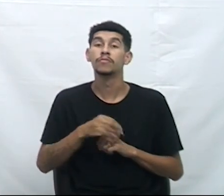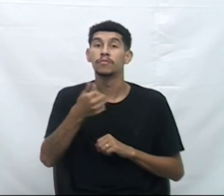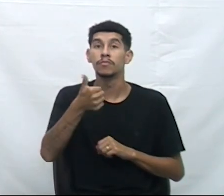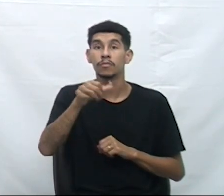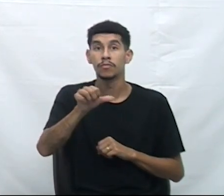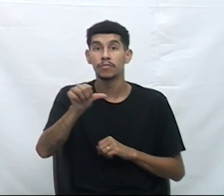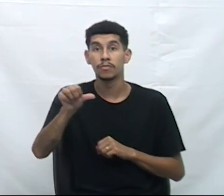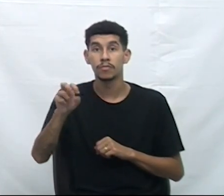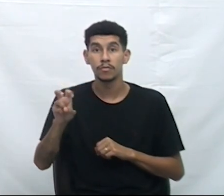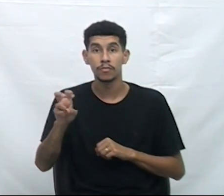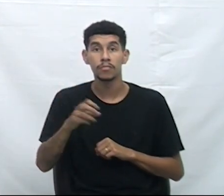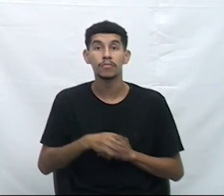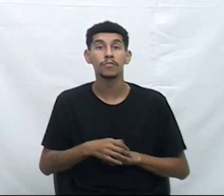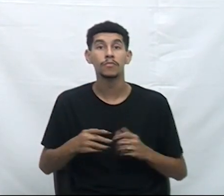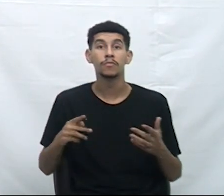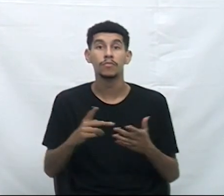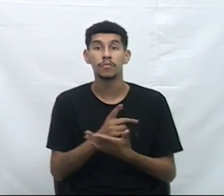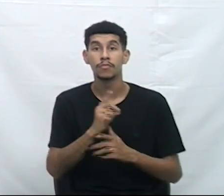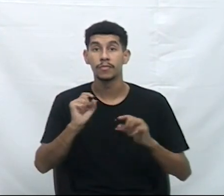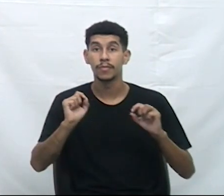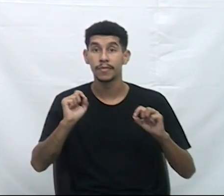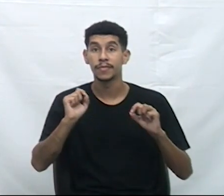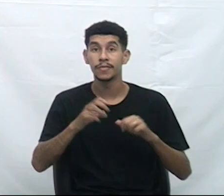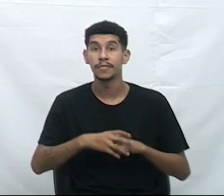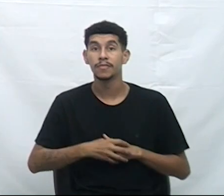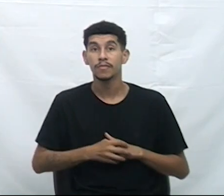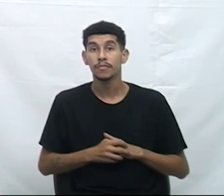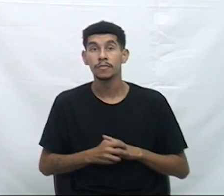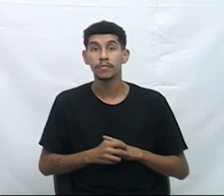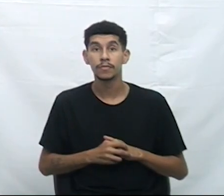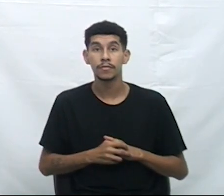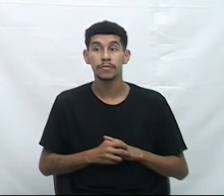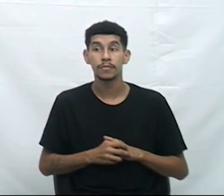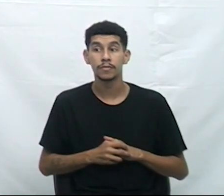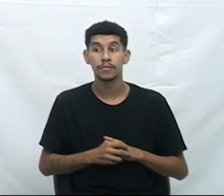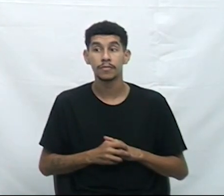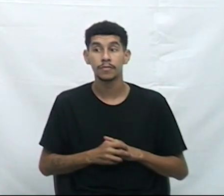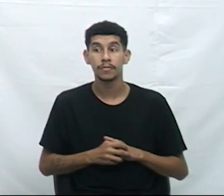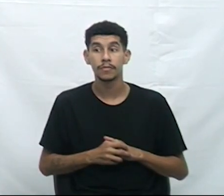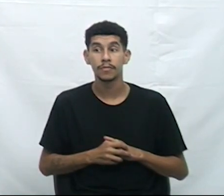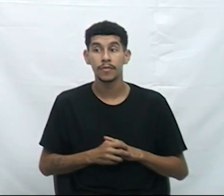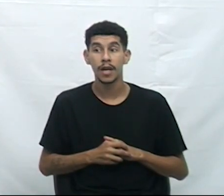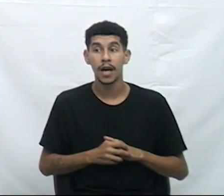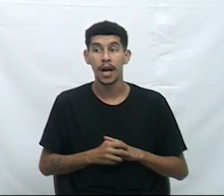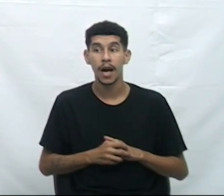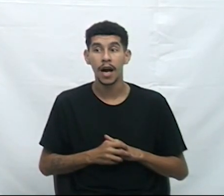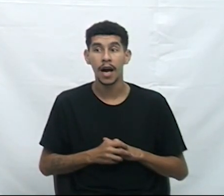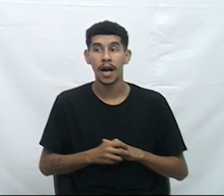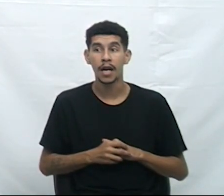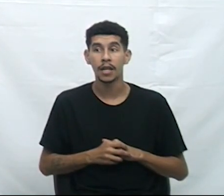foi então, Bill e Bob, bem isso,